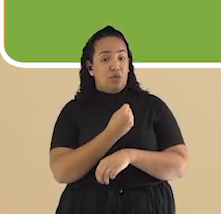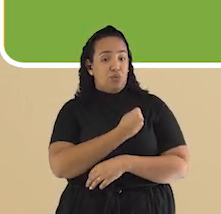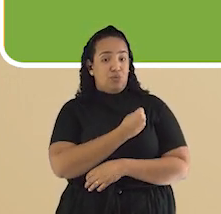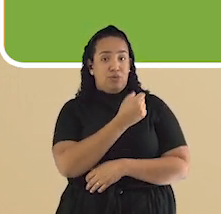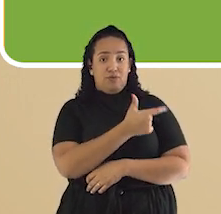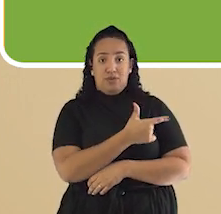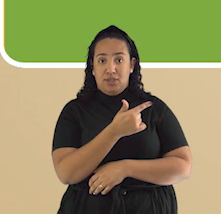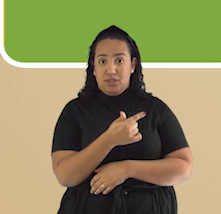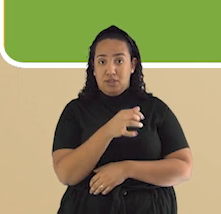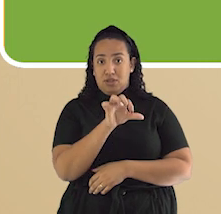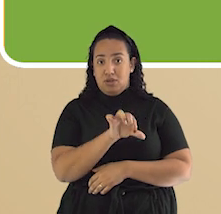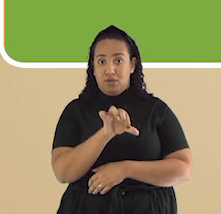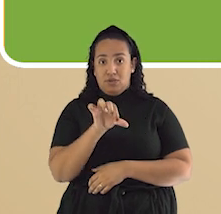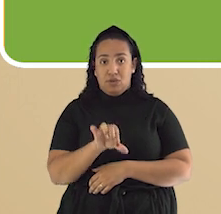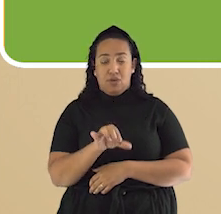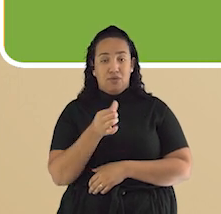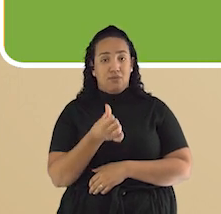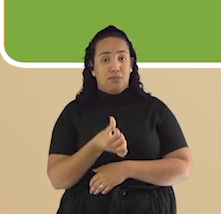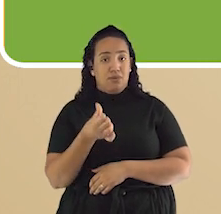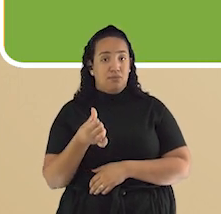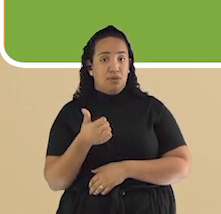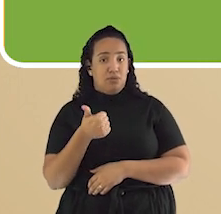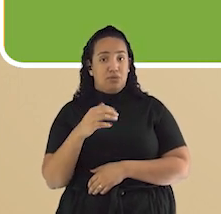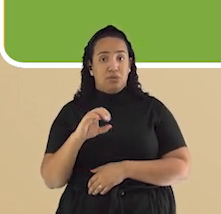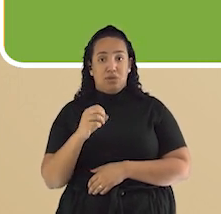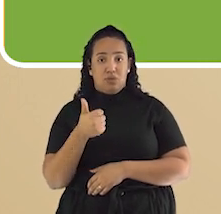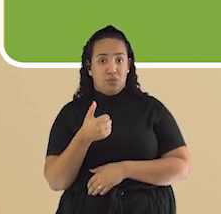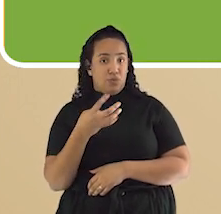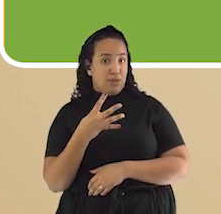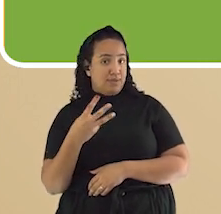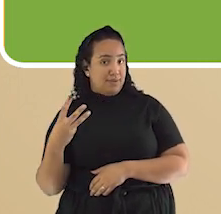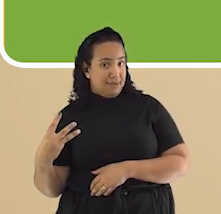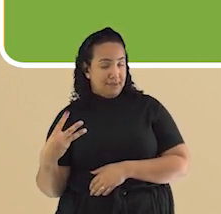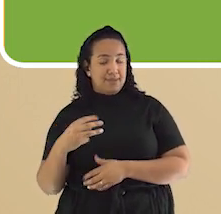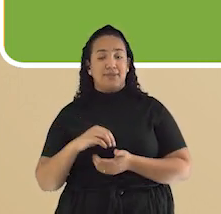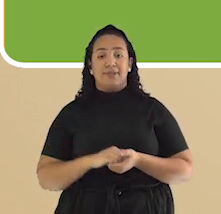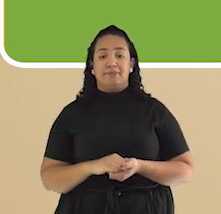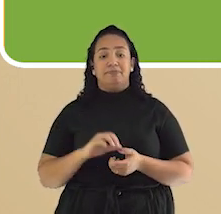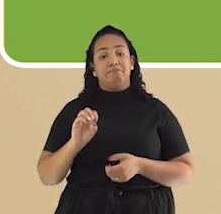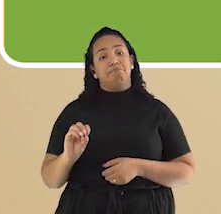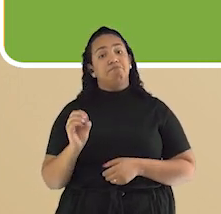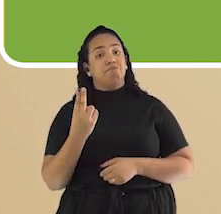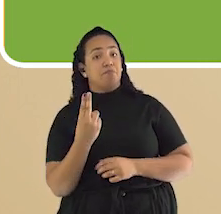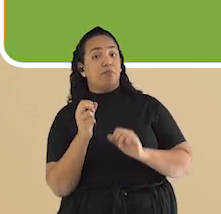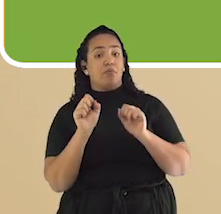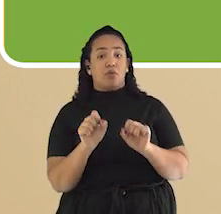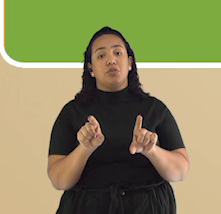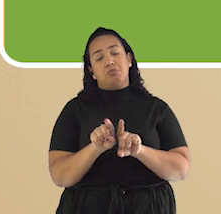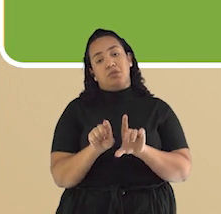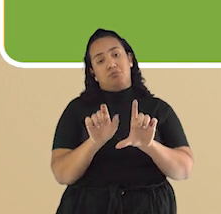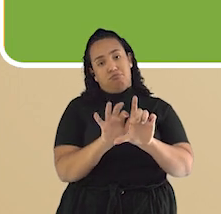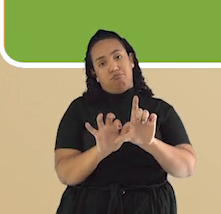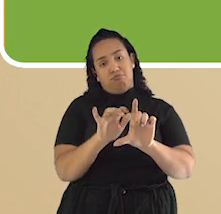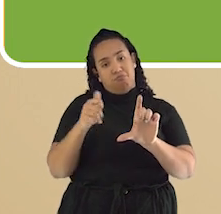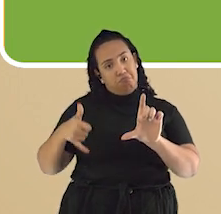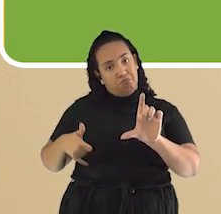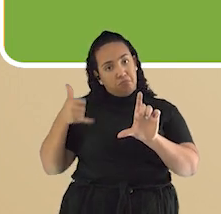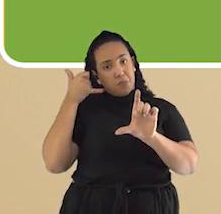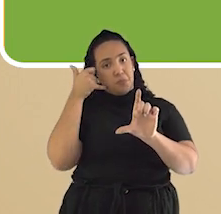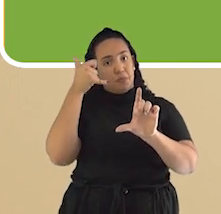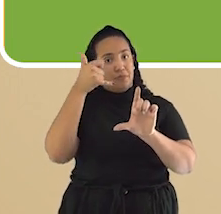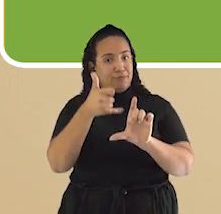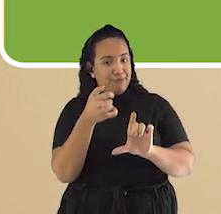27996610143. Ou você pode fazer também a leitura do QR Code dele, que está aqui na tela.